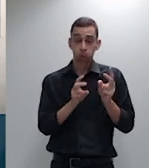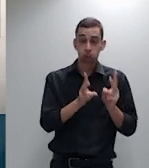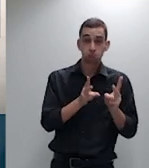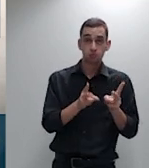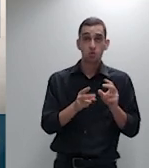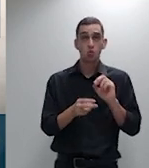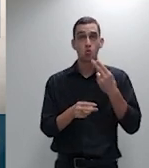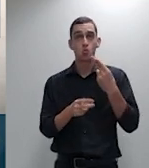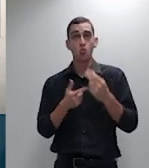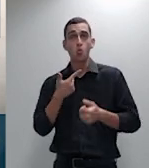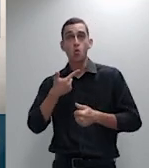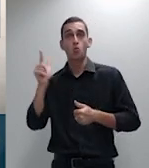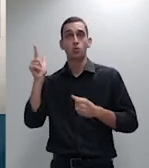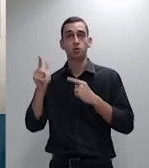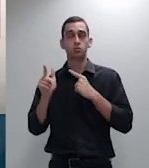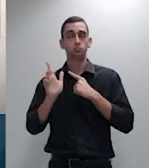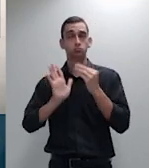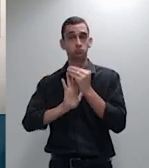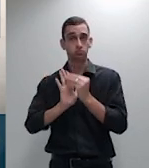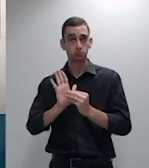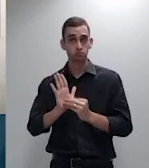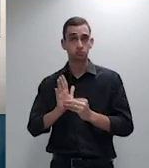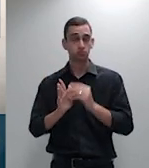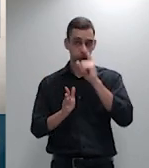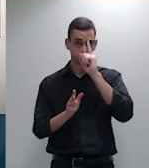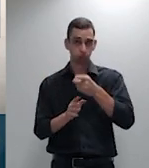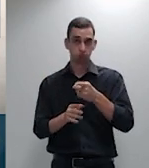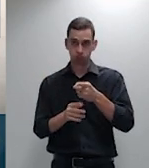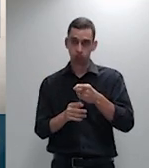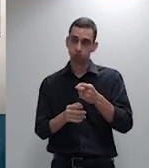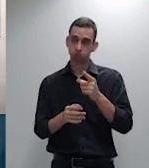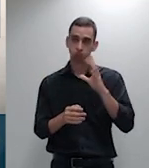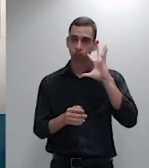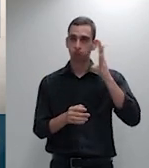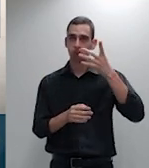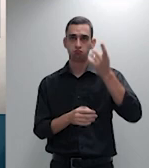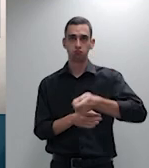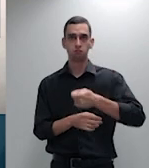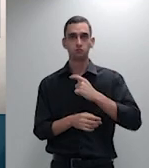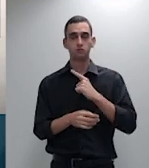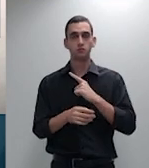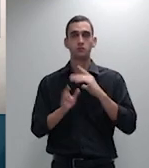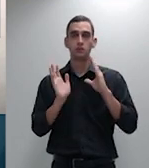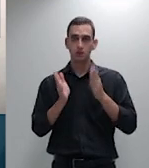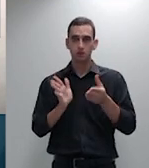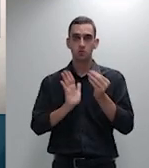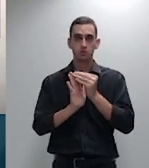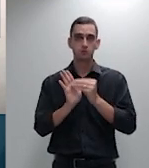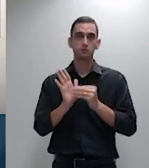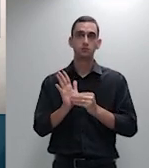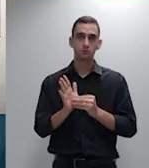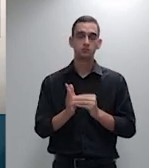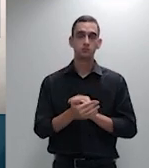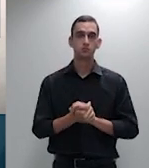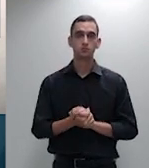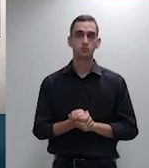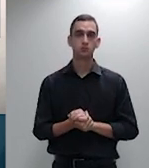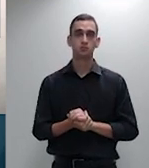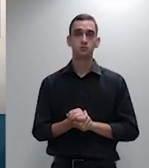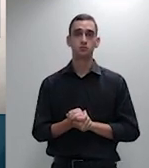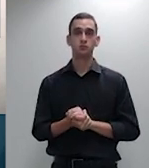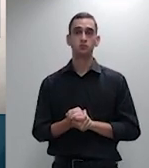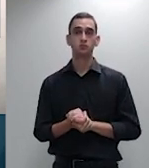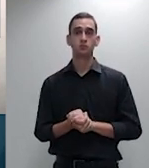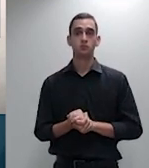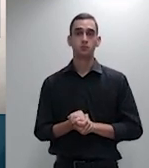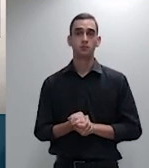sentencial revestido da autóritas rei judicati hipótese em que o desprezo à decisão precedente